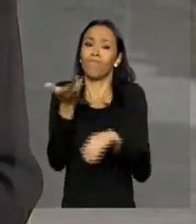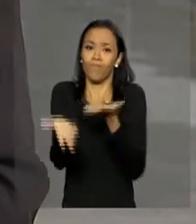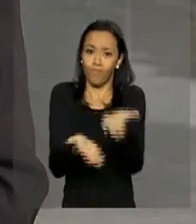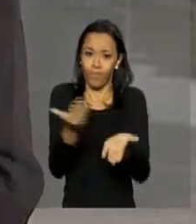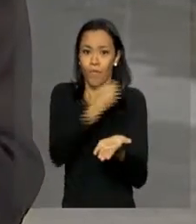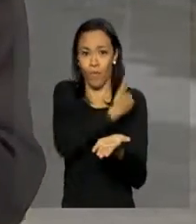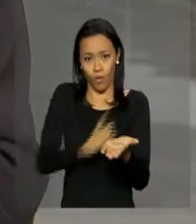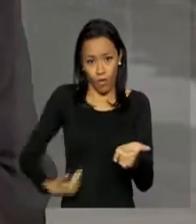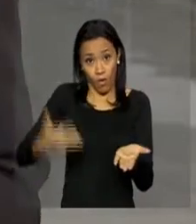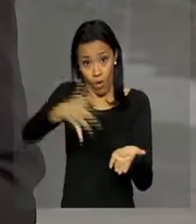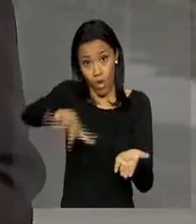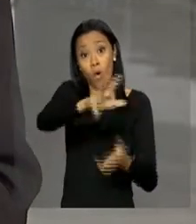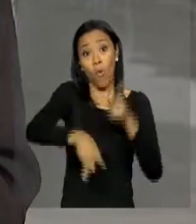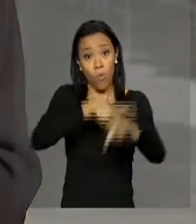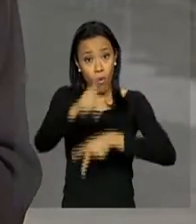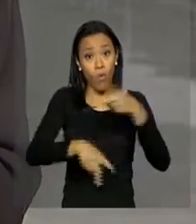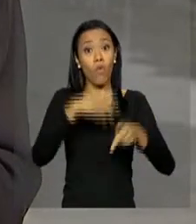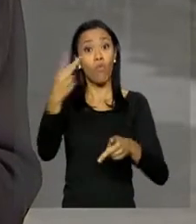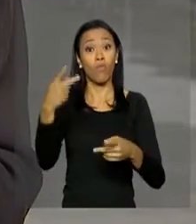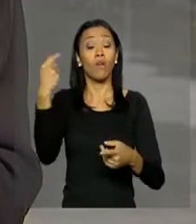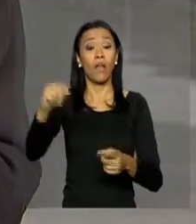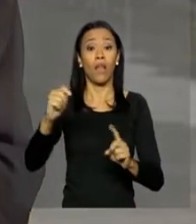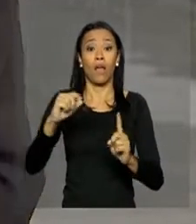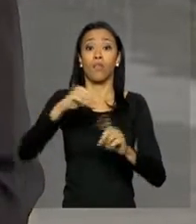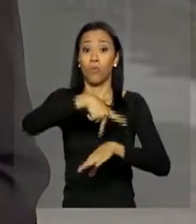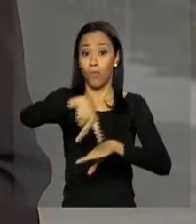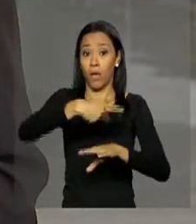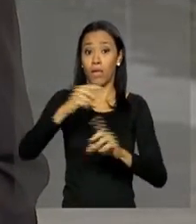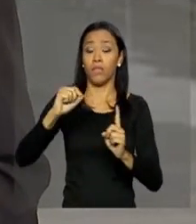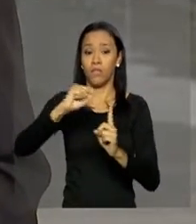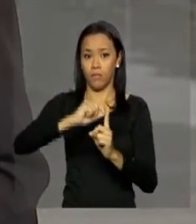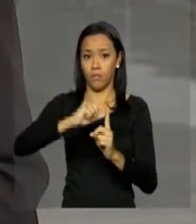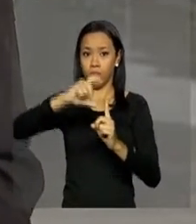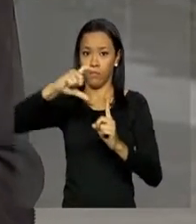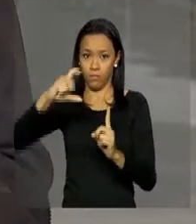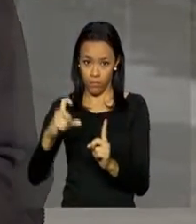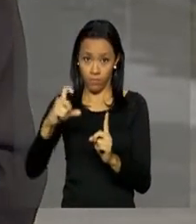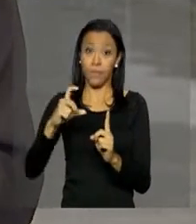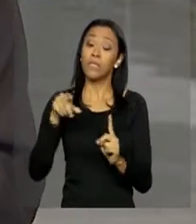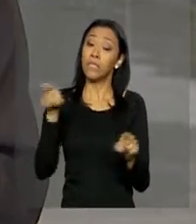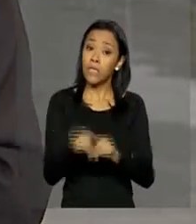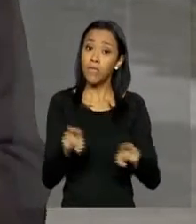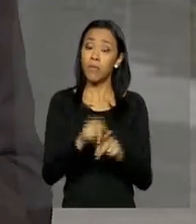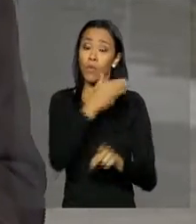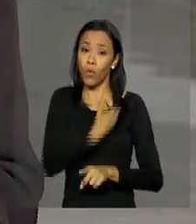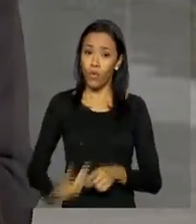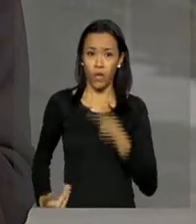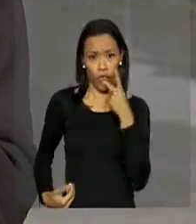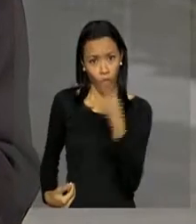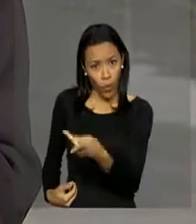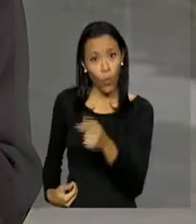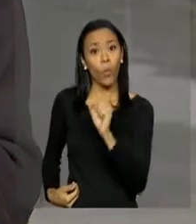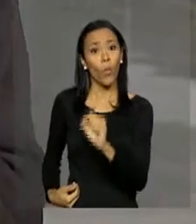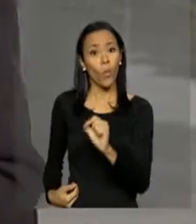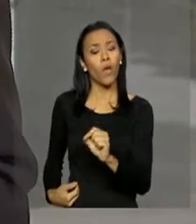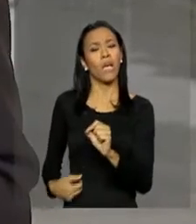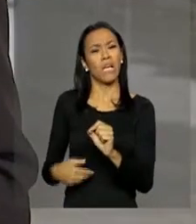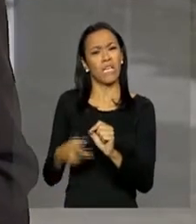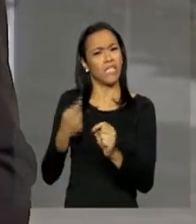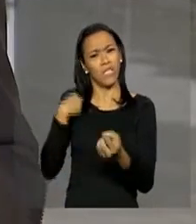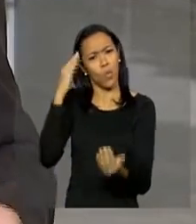paquistanês na luta contra o terrorismo. O governo brasileiro também manifestou de forma veemente a sua